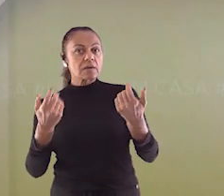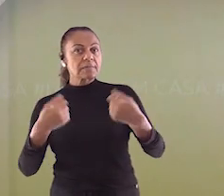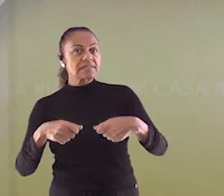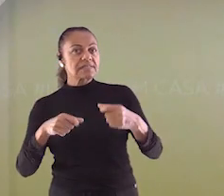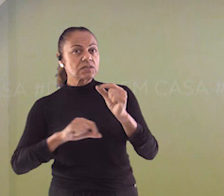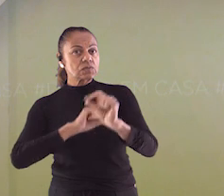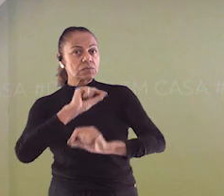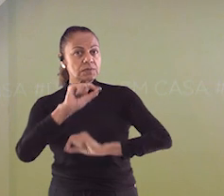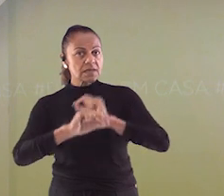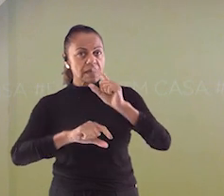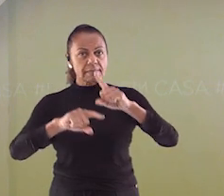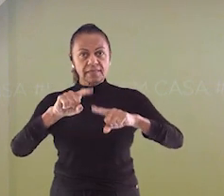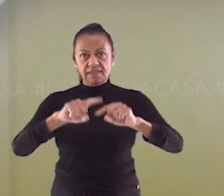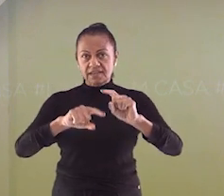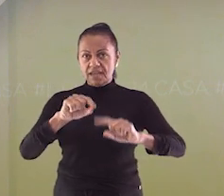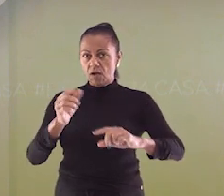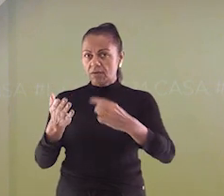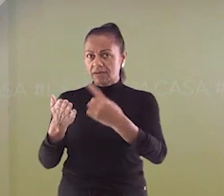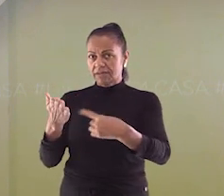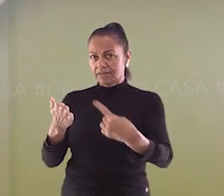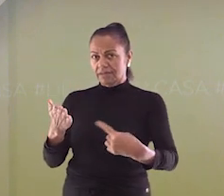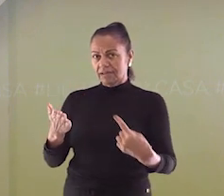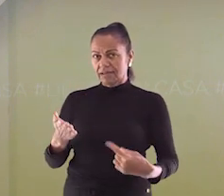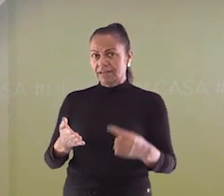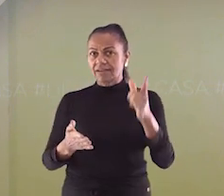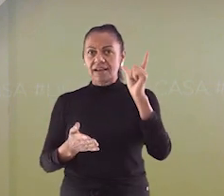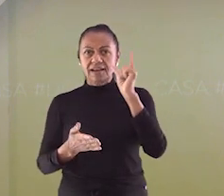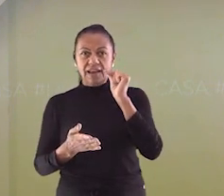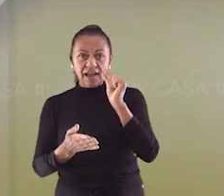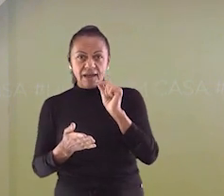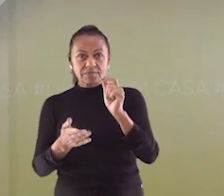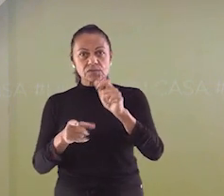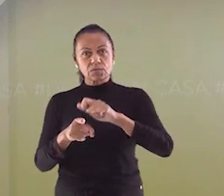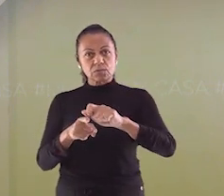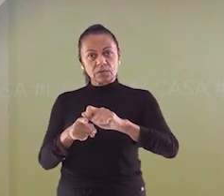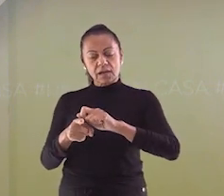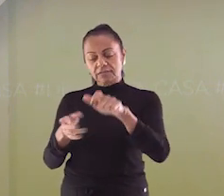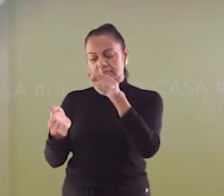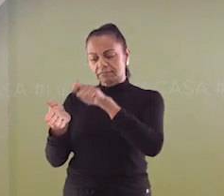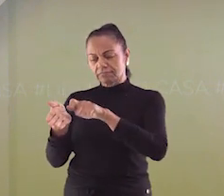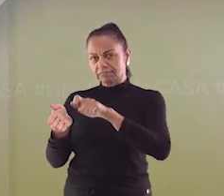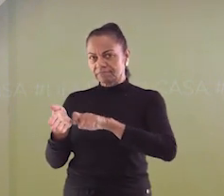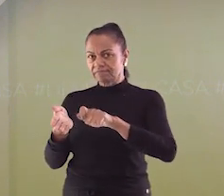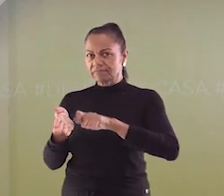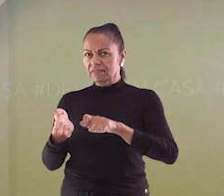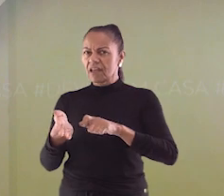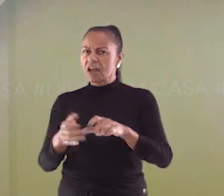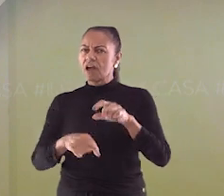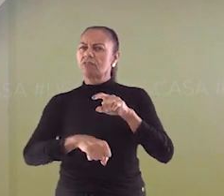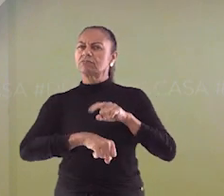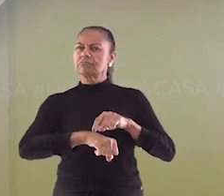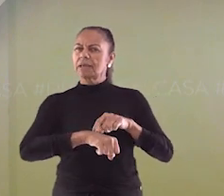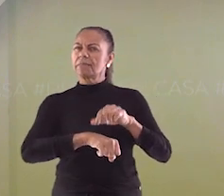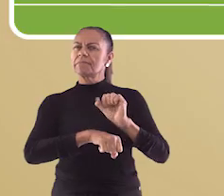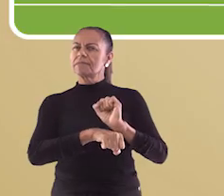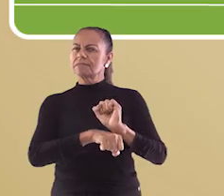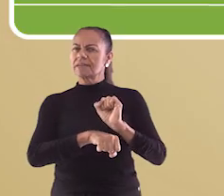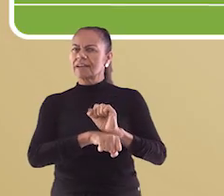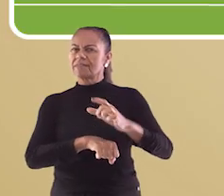seu caderno, lápis e borracha para registrar o conteúdo de hoje. Vou dar um tempinho para vocês se organizarem.